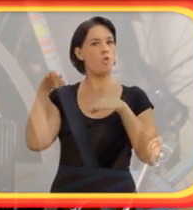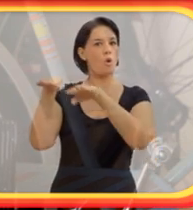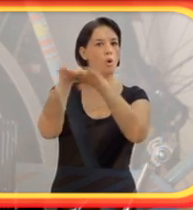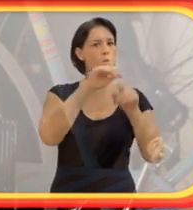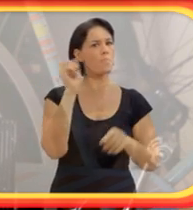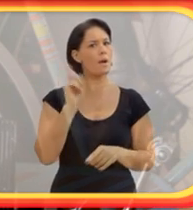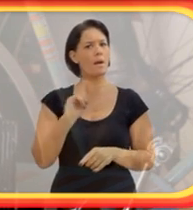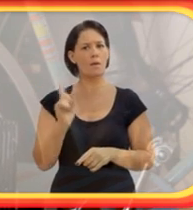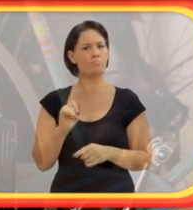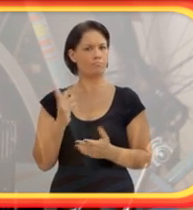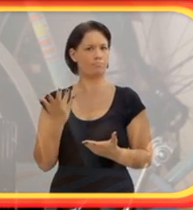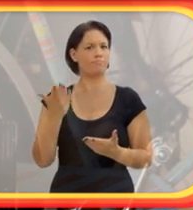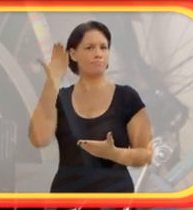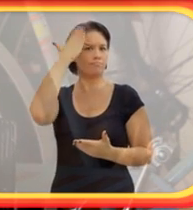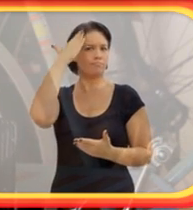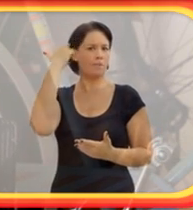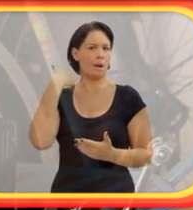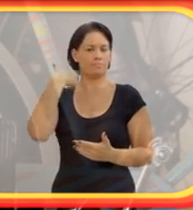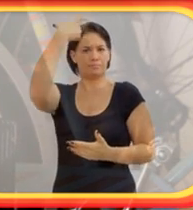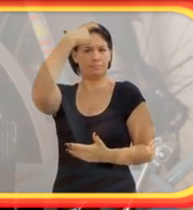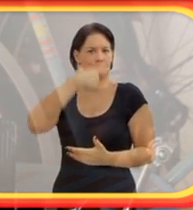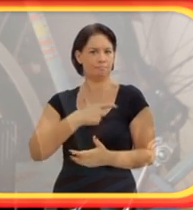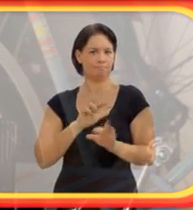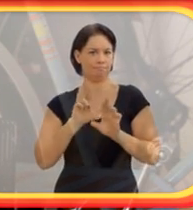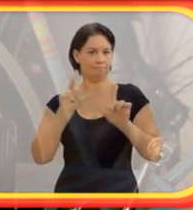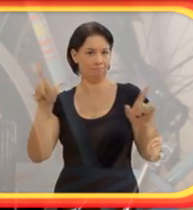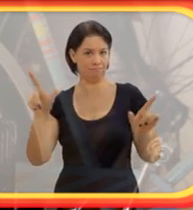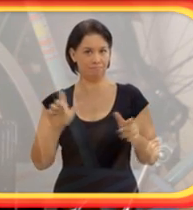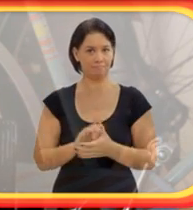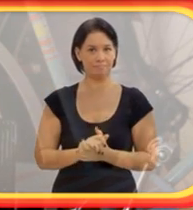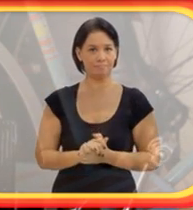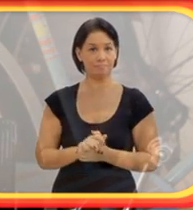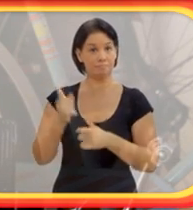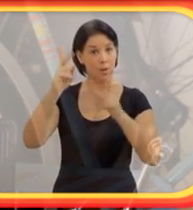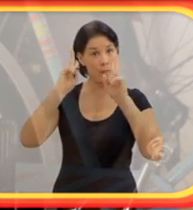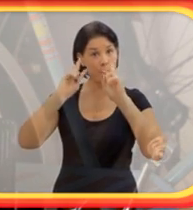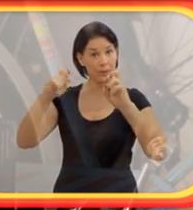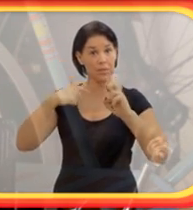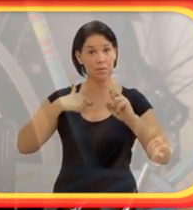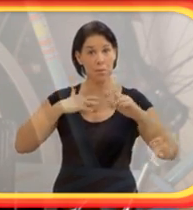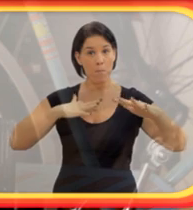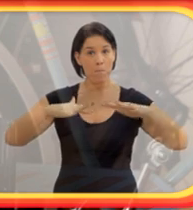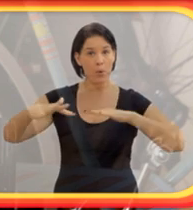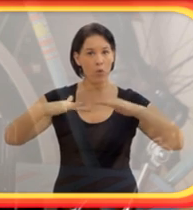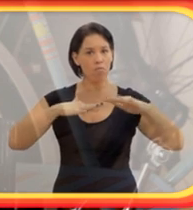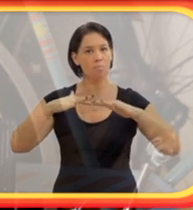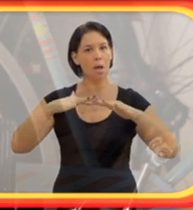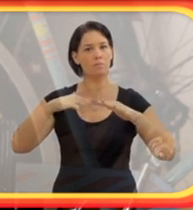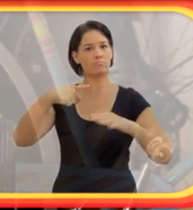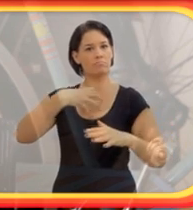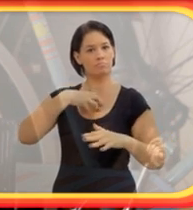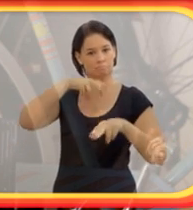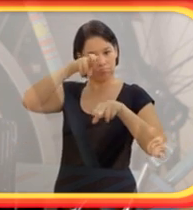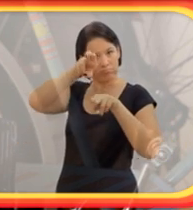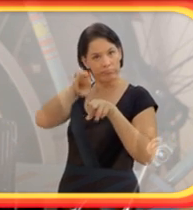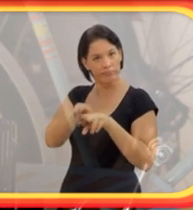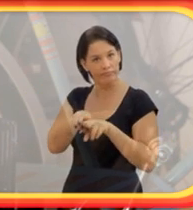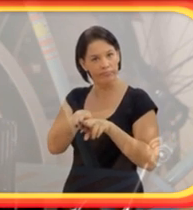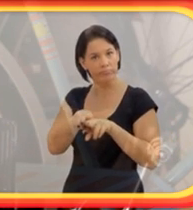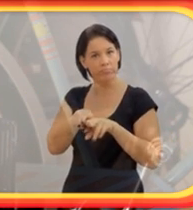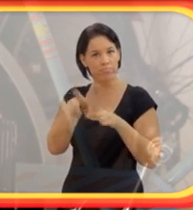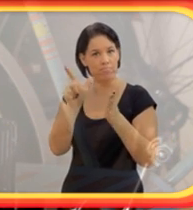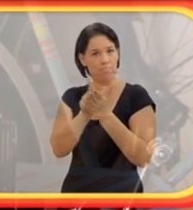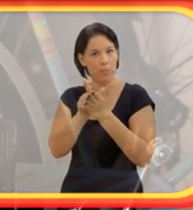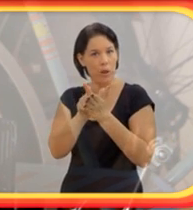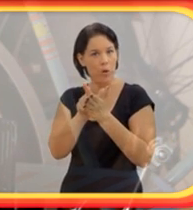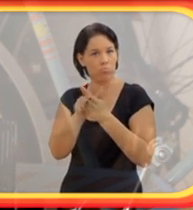em cima de uma carteira normal ou de uma mesa para escrever como a normalidade exige que a gente seja.